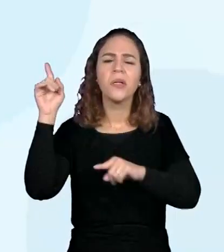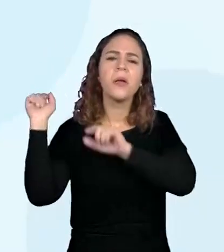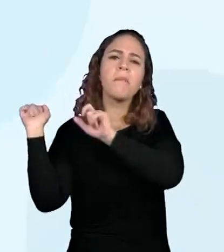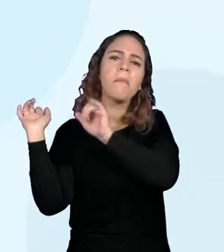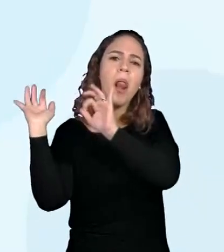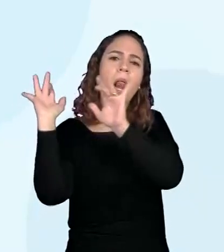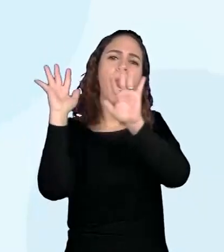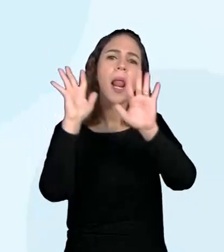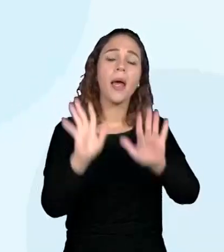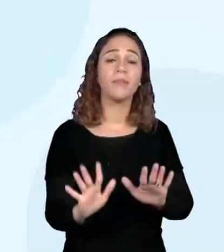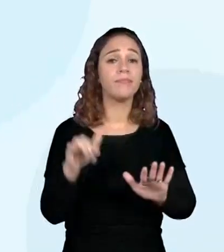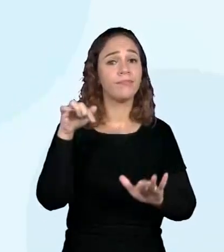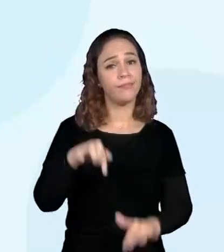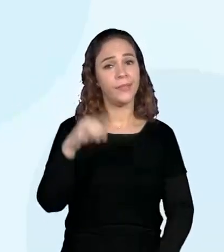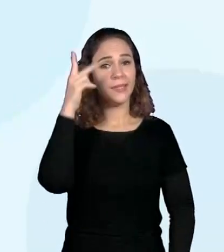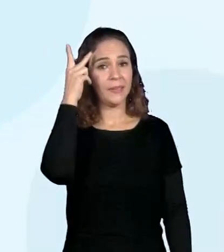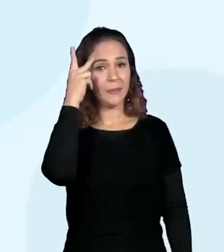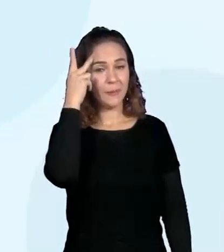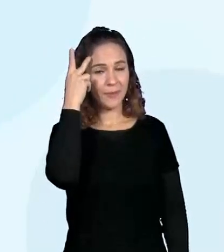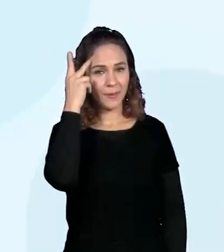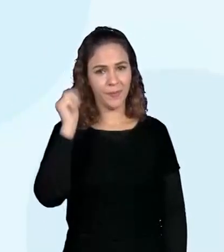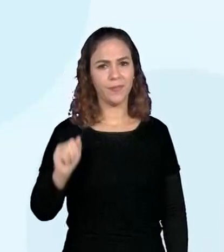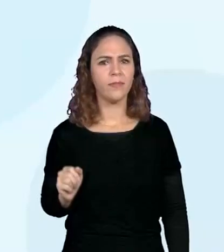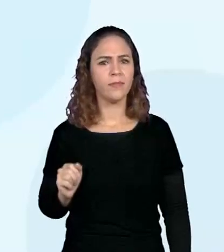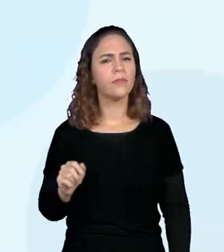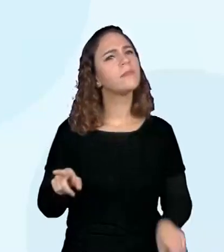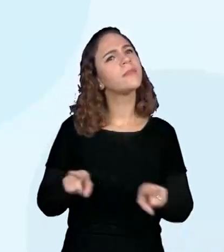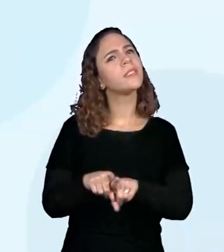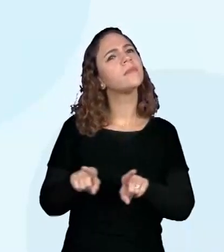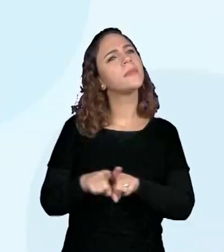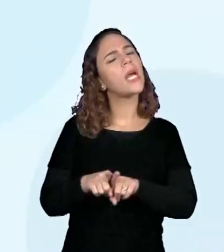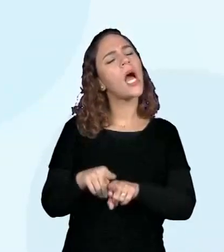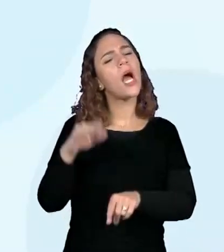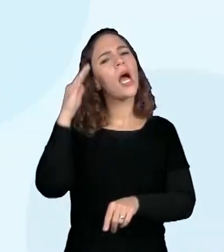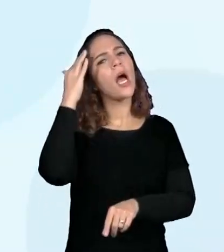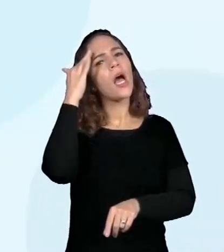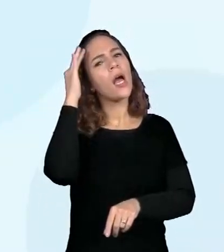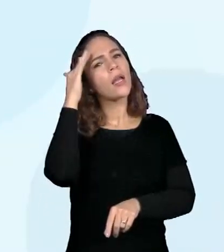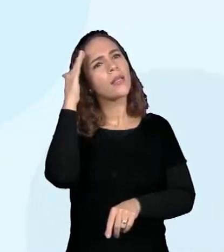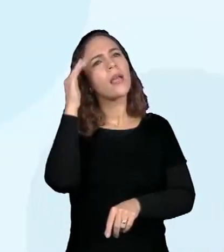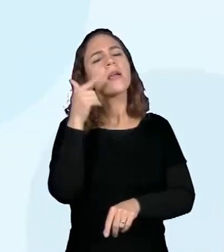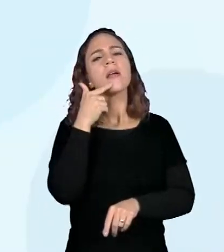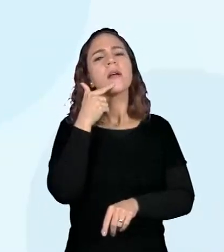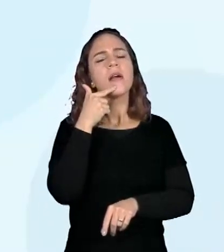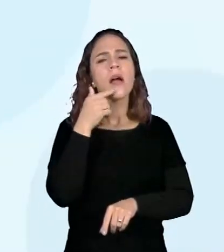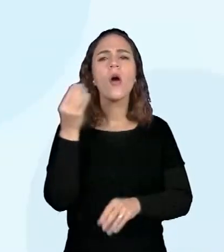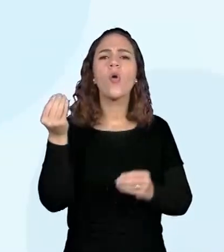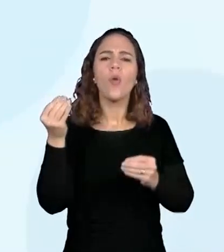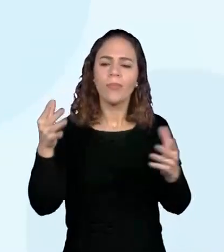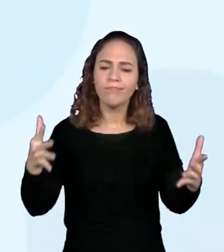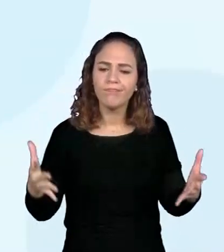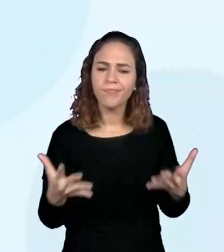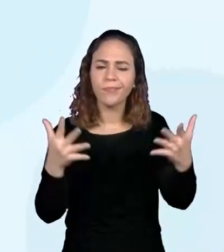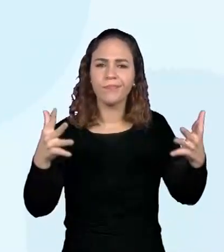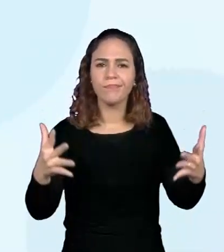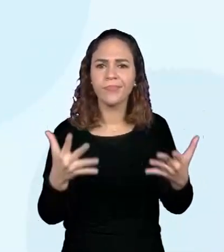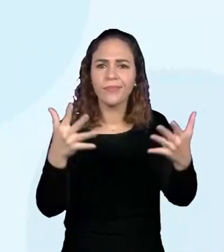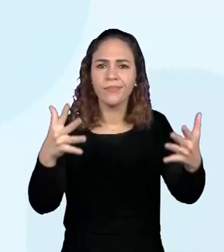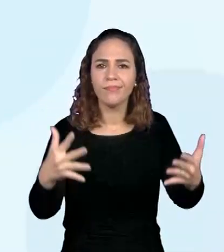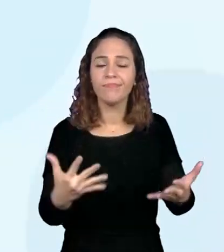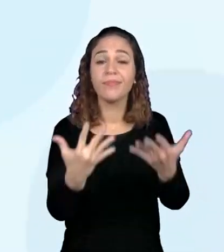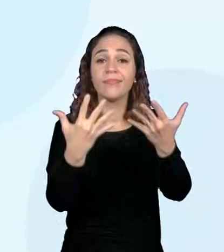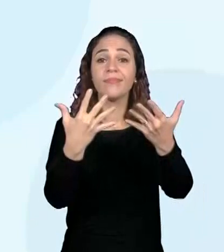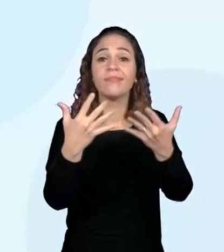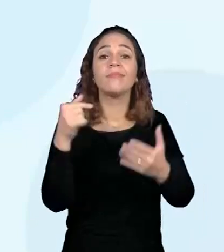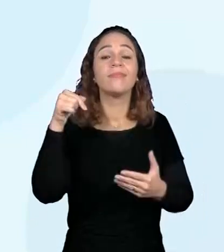nordestinos para São Paulo, reconhecendo algumas de suas contribuições para a formação